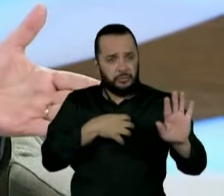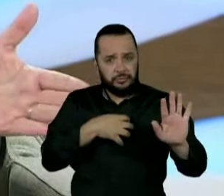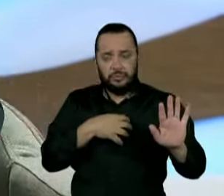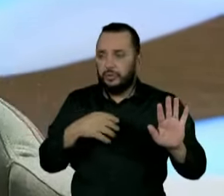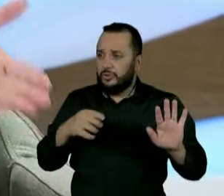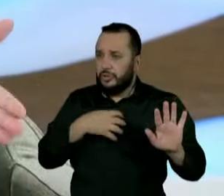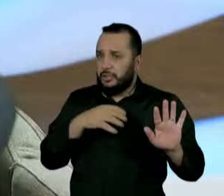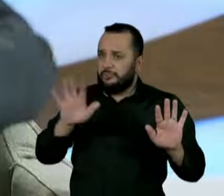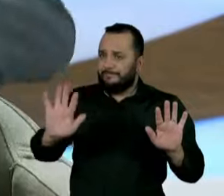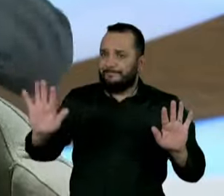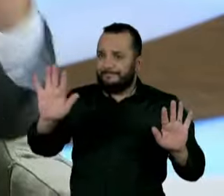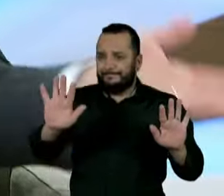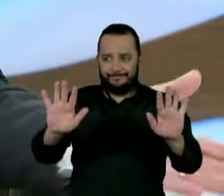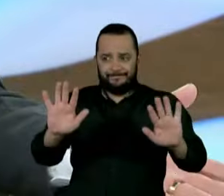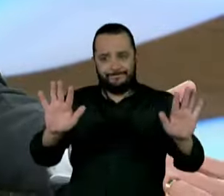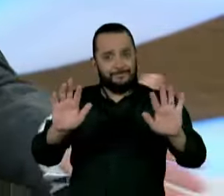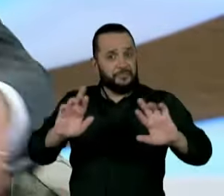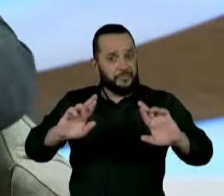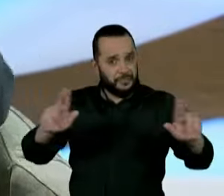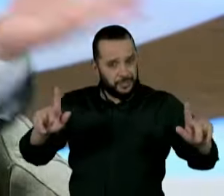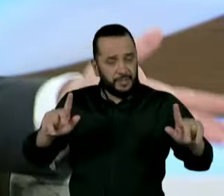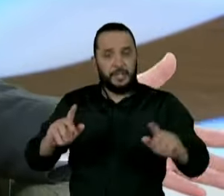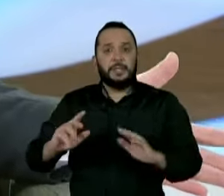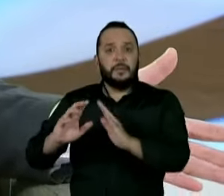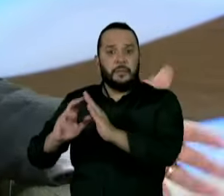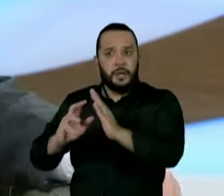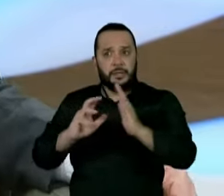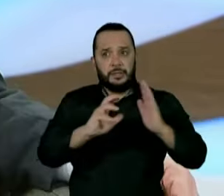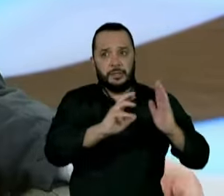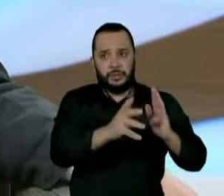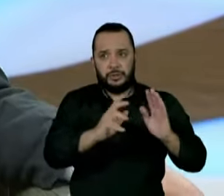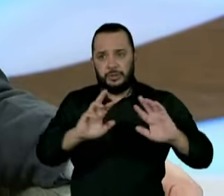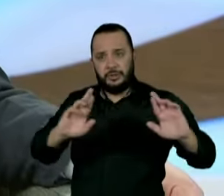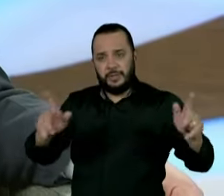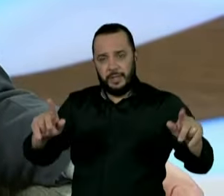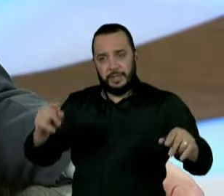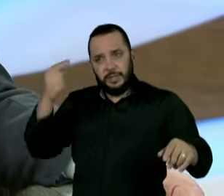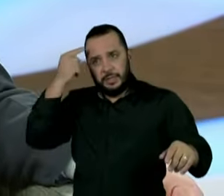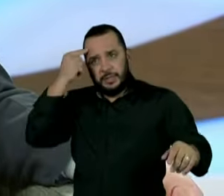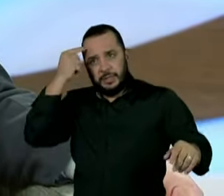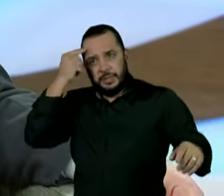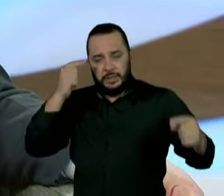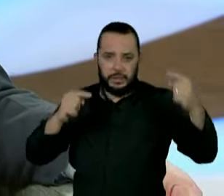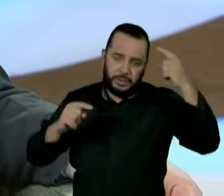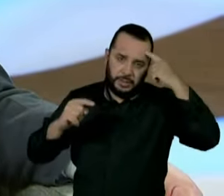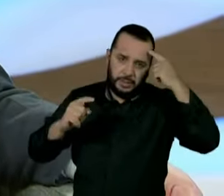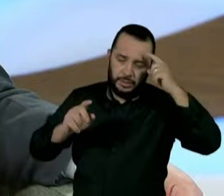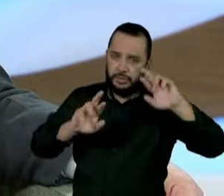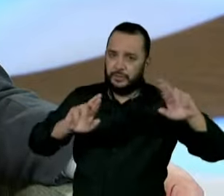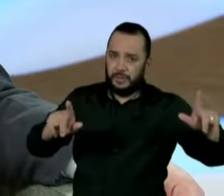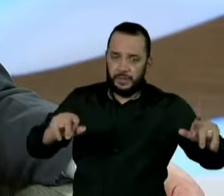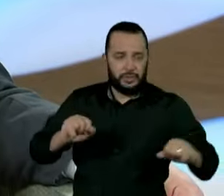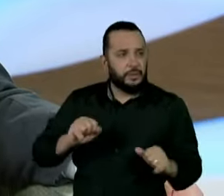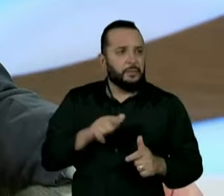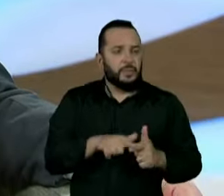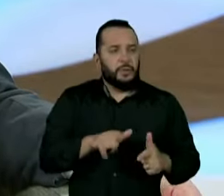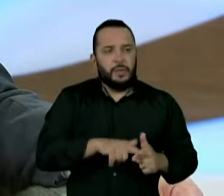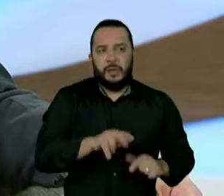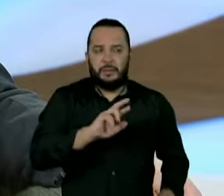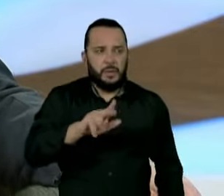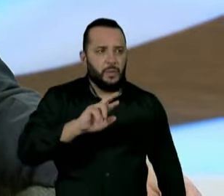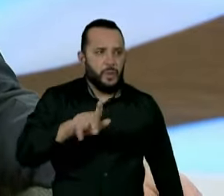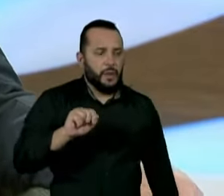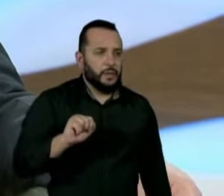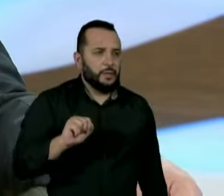são iguais, são diferentes, são de partidos diferentes, pensam diferente, isso também não é nenhum problema. Eu acho que, ao